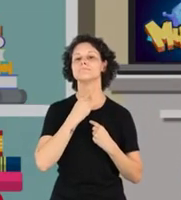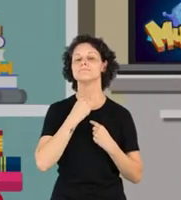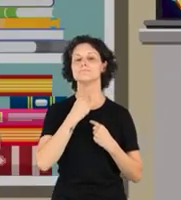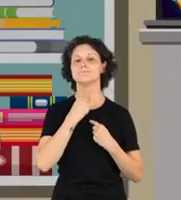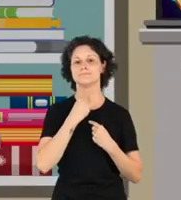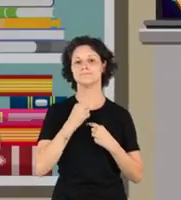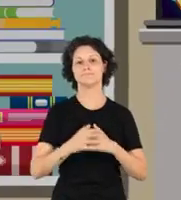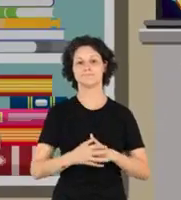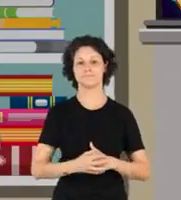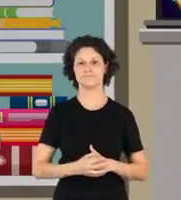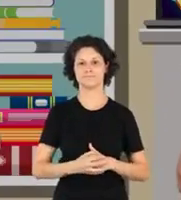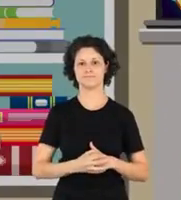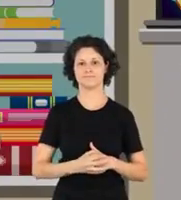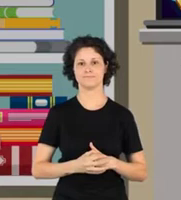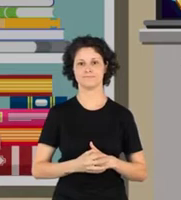laringe.